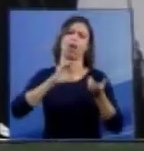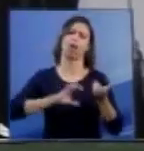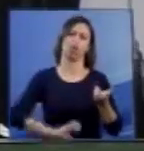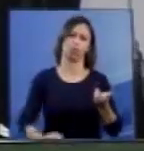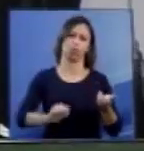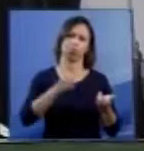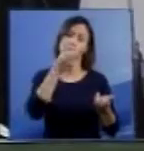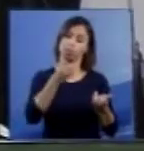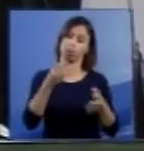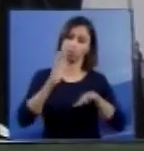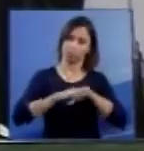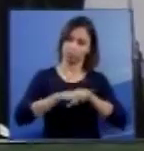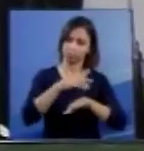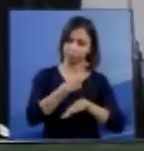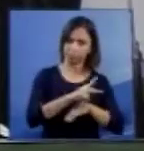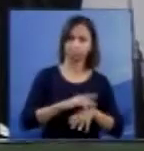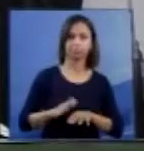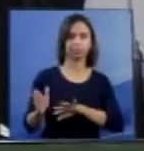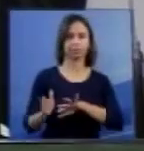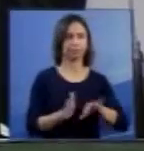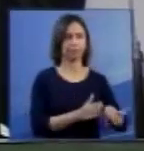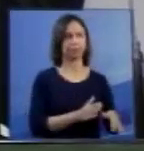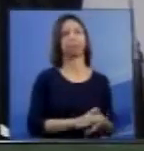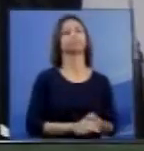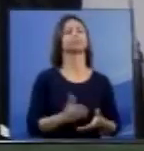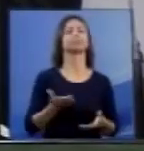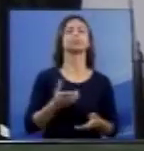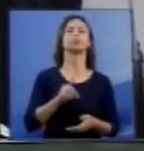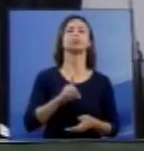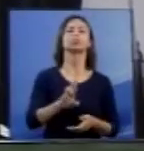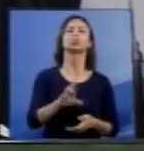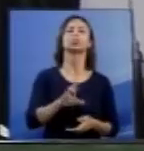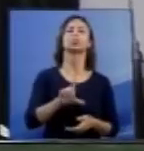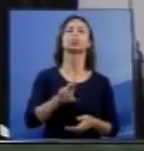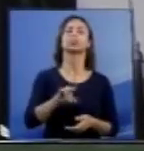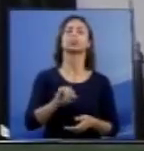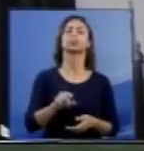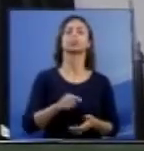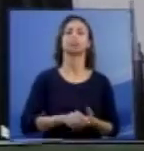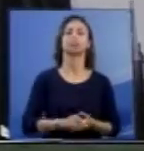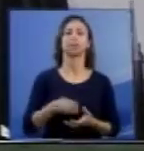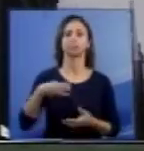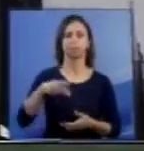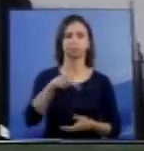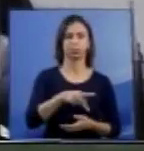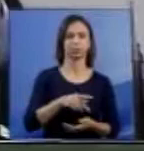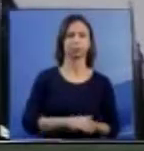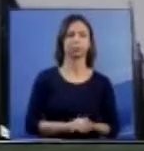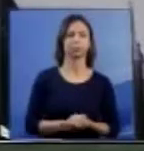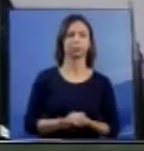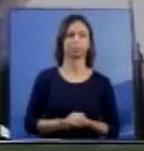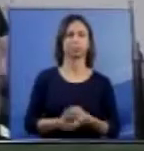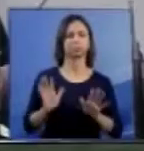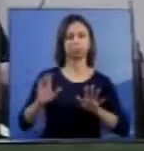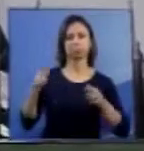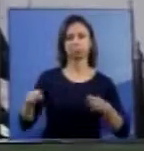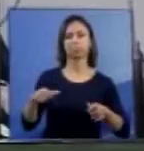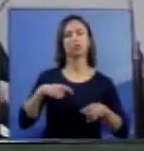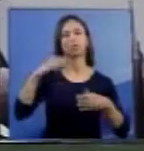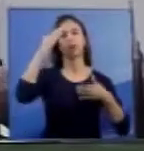Ilustre subprocurador-geral da República, doutor Guisa. Também não tem questionamento, senhor presidente. Agradeço a